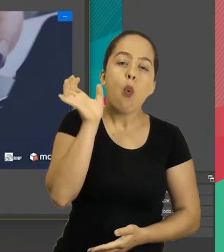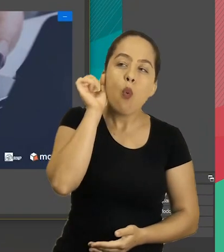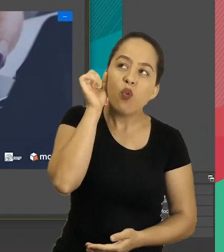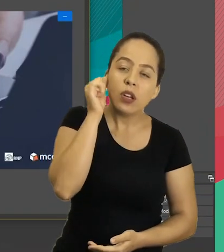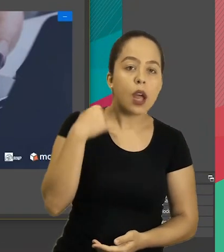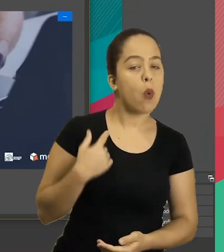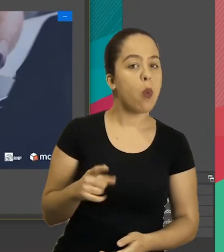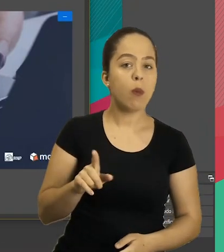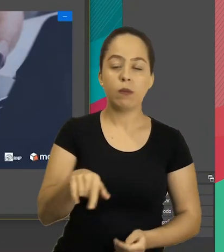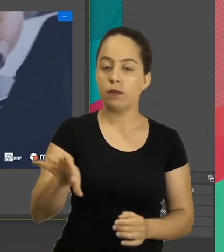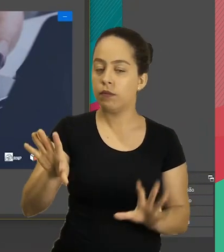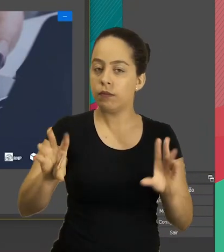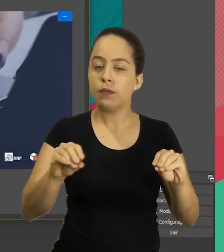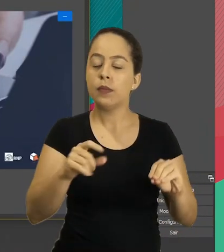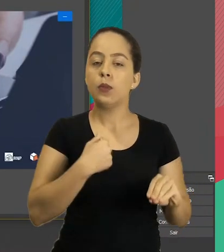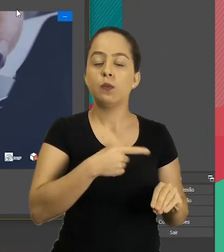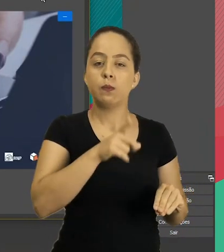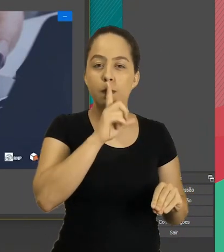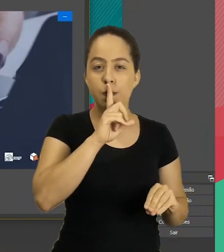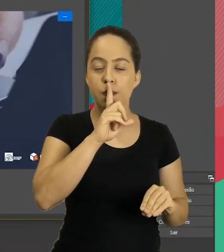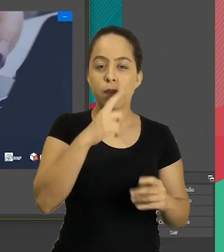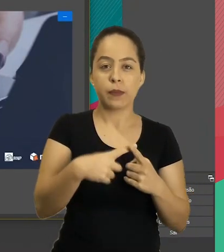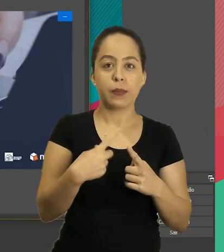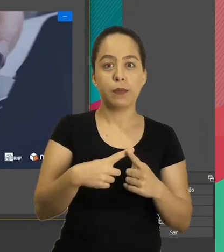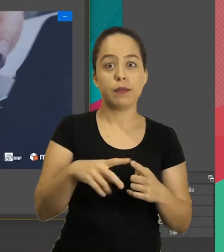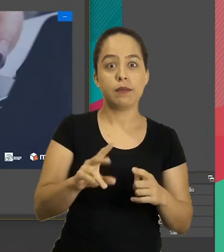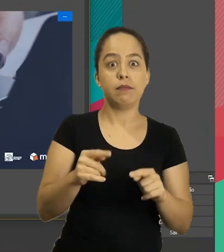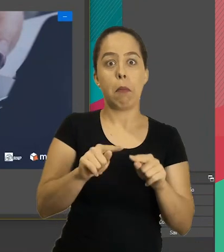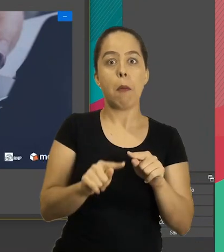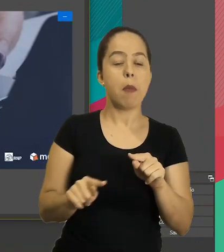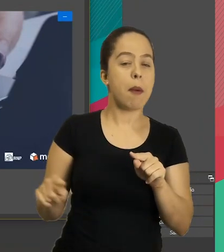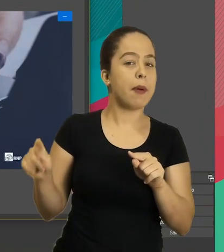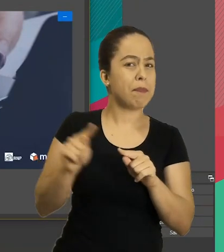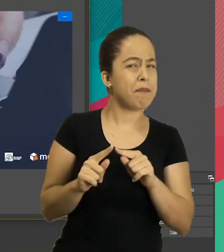mas eu vou desligar o áudio aqui porque não vai ser usado